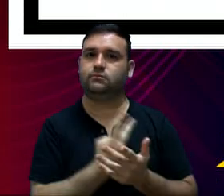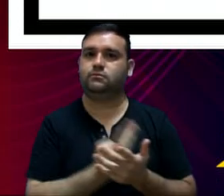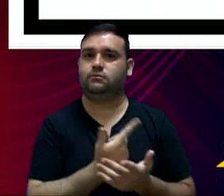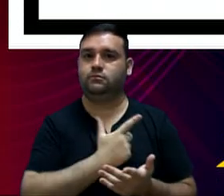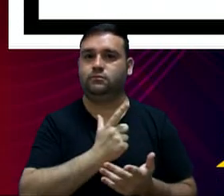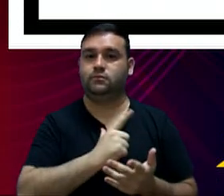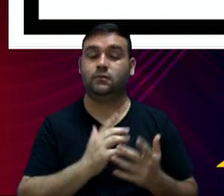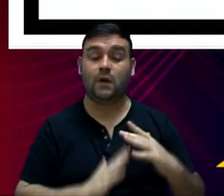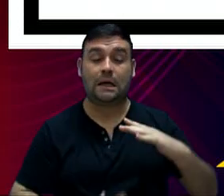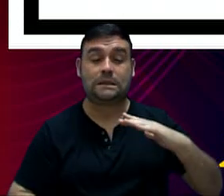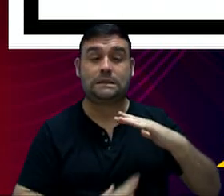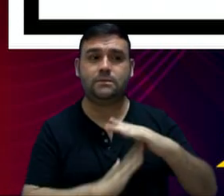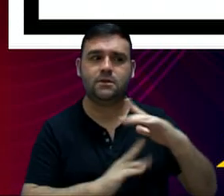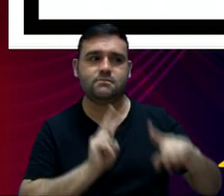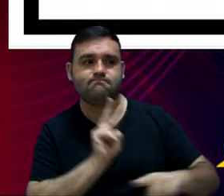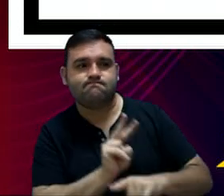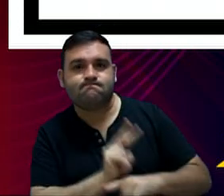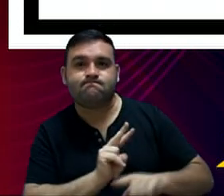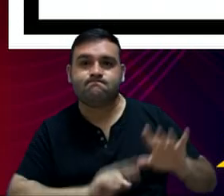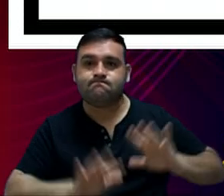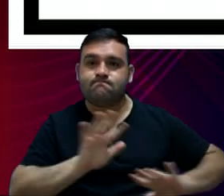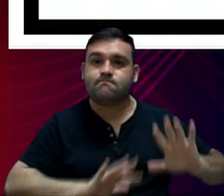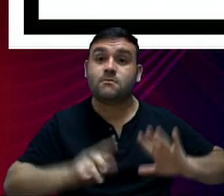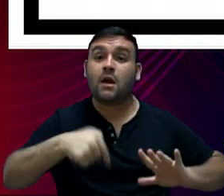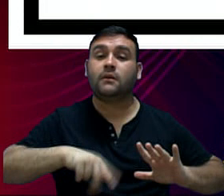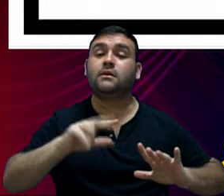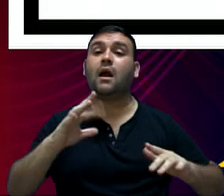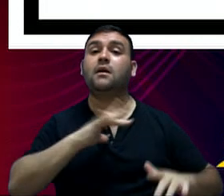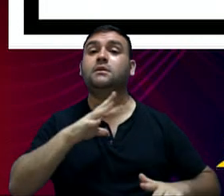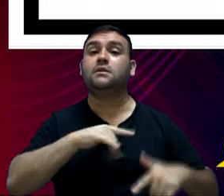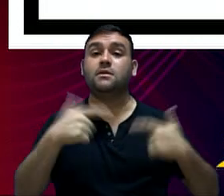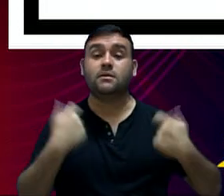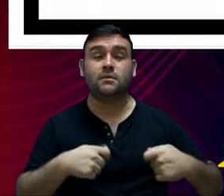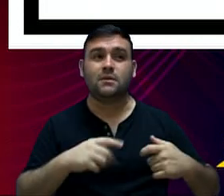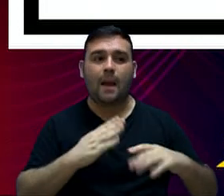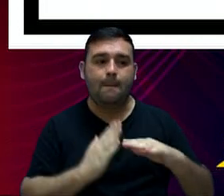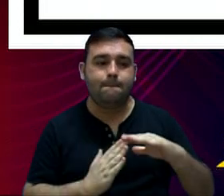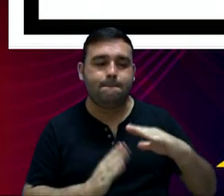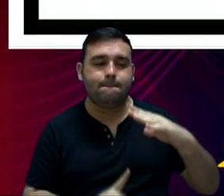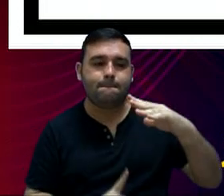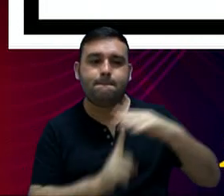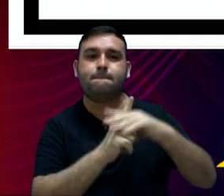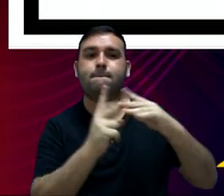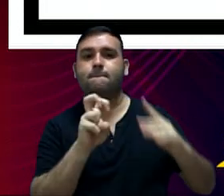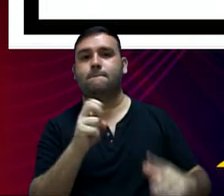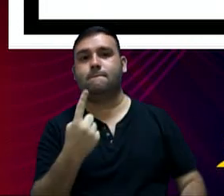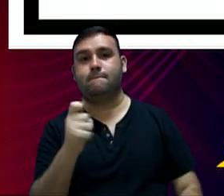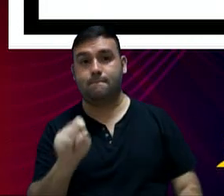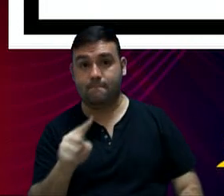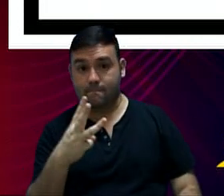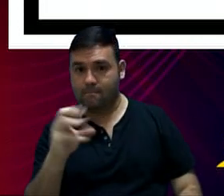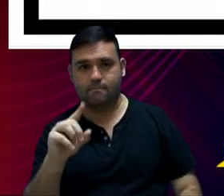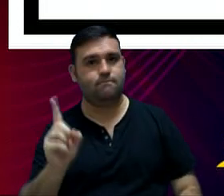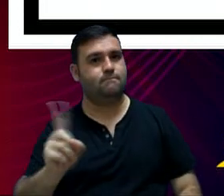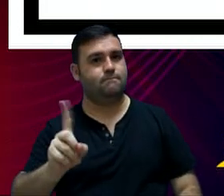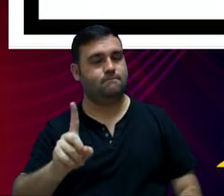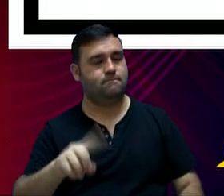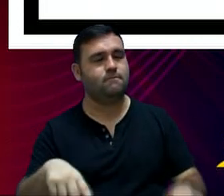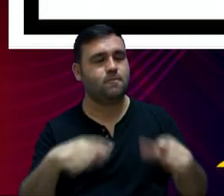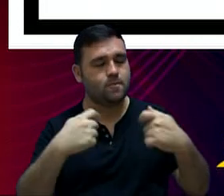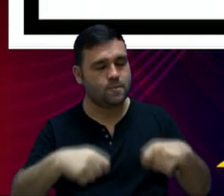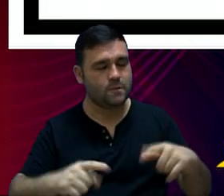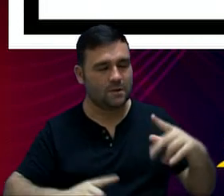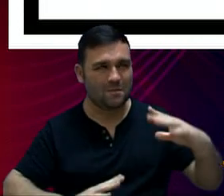O limite prudencial é que o município não ultrapasse R$ 51,30,00, e o